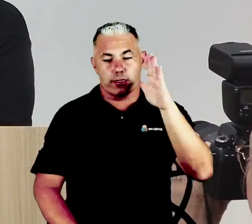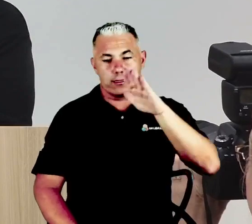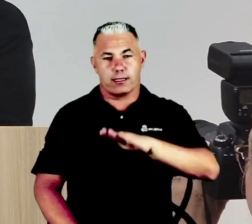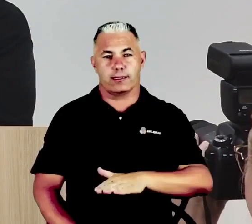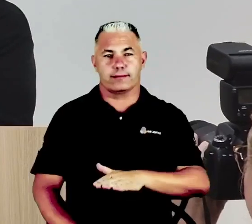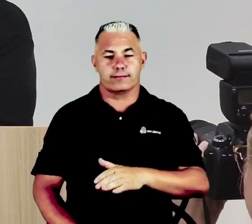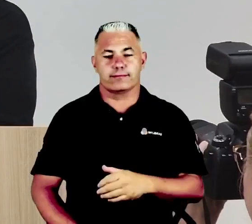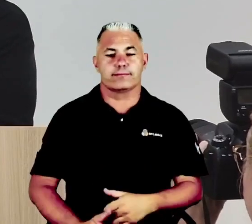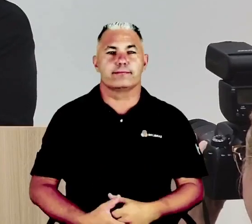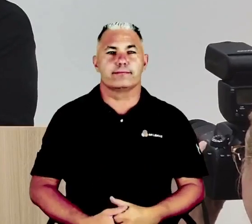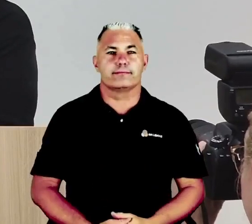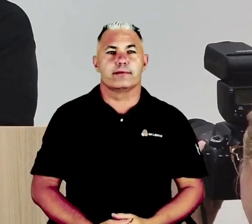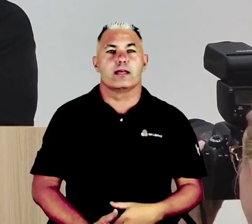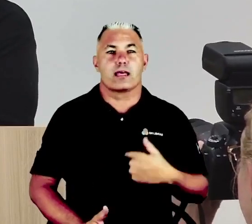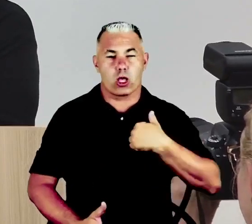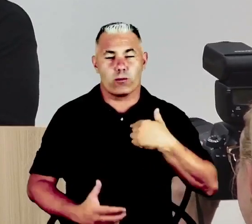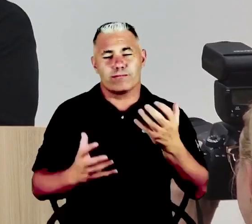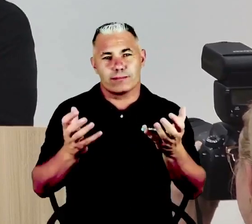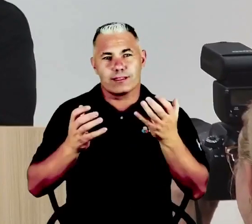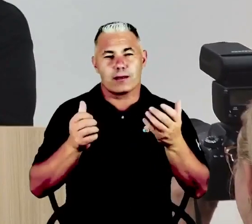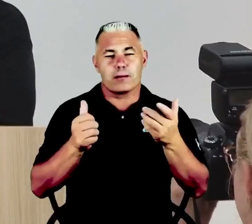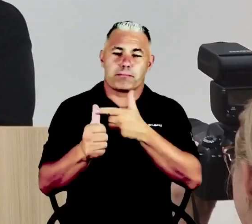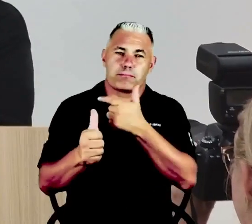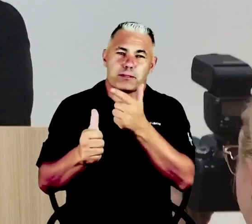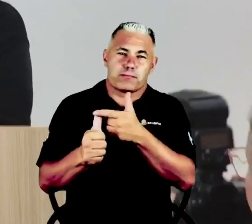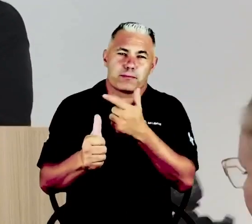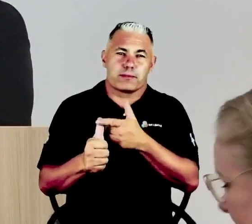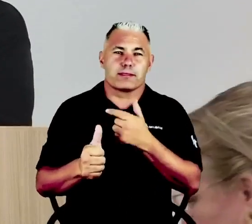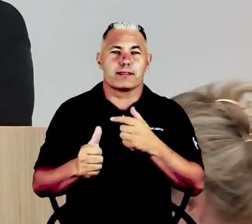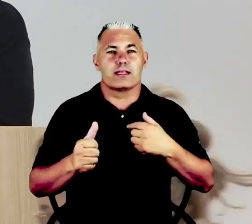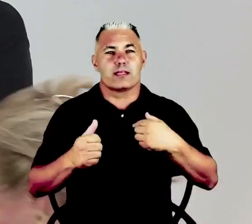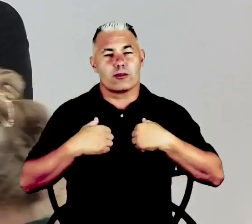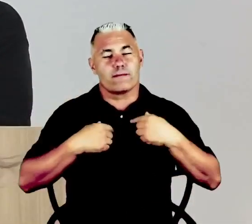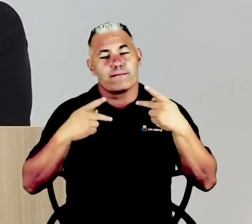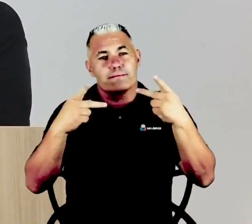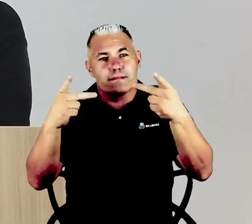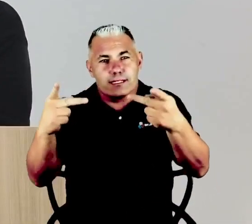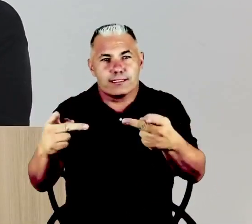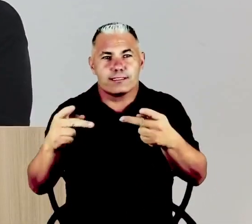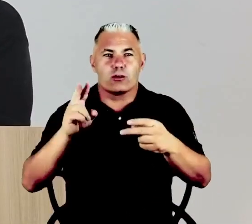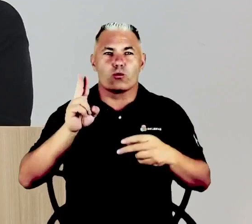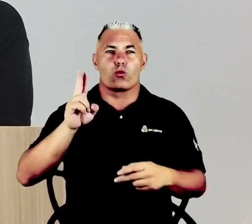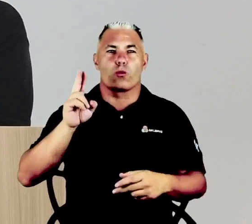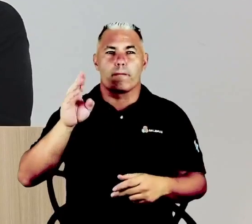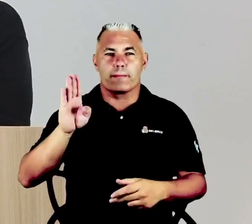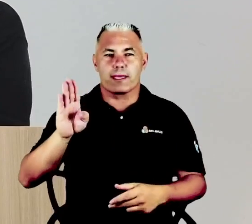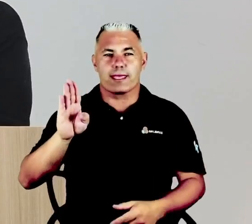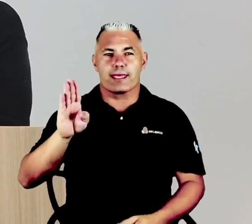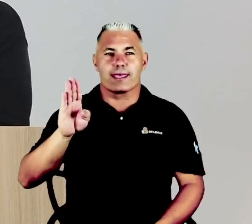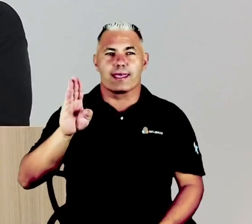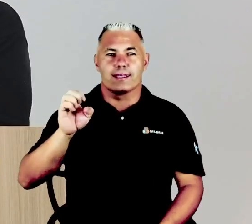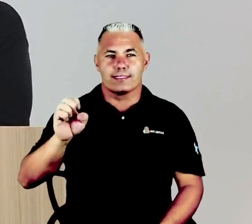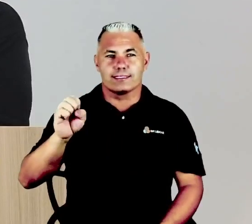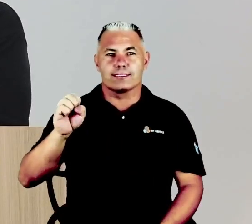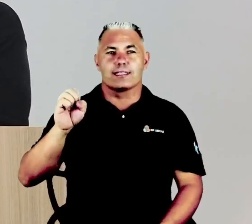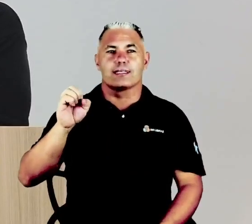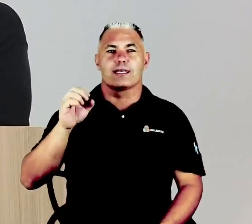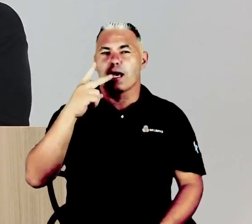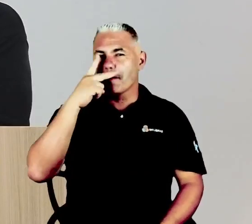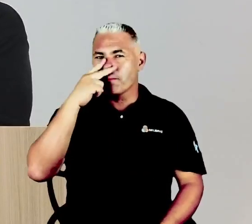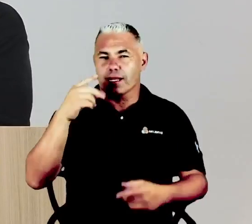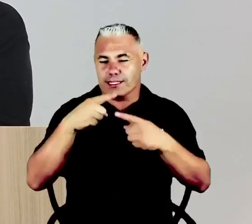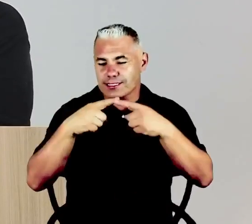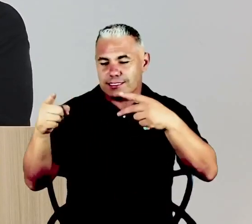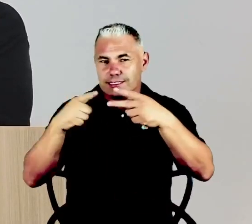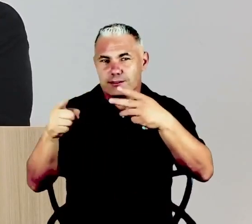gostaria, primeiramente, de falar, eu fiz uma visita às UBSs aqui, faz umas três semanas atrás, tinha